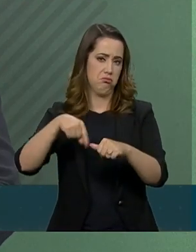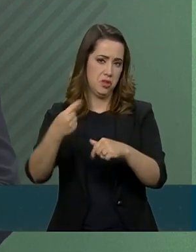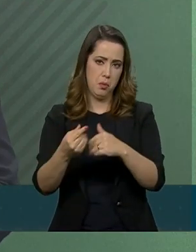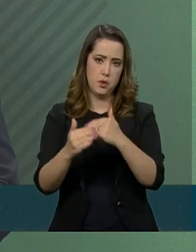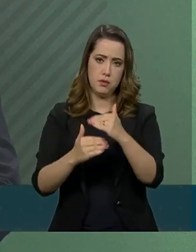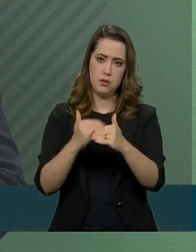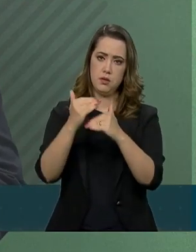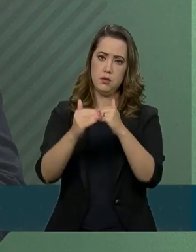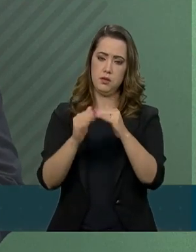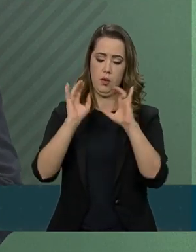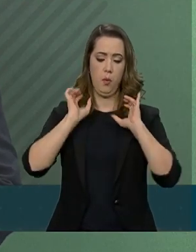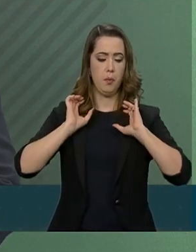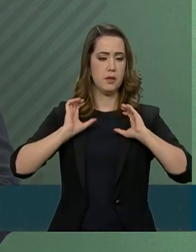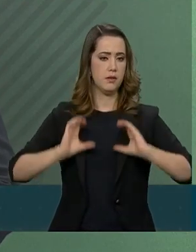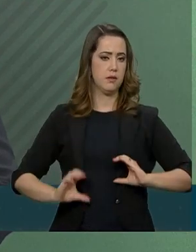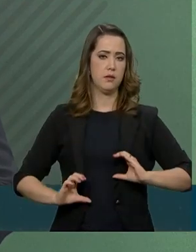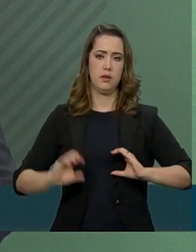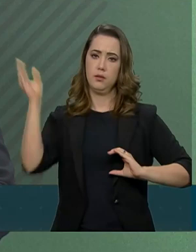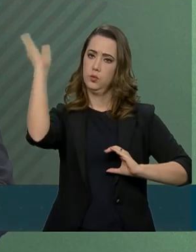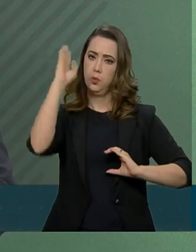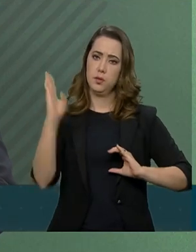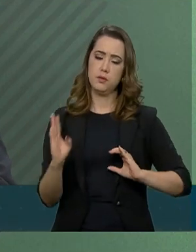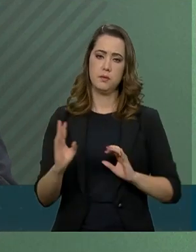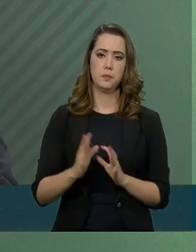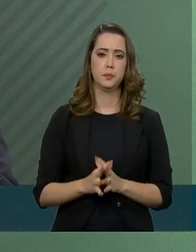crescer como cidadão brasileiro.